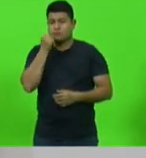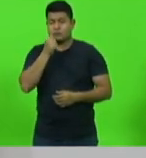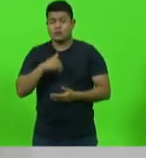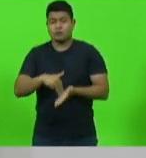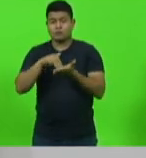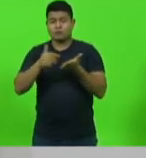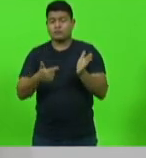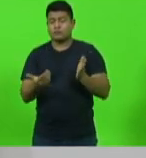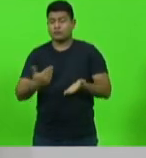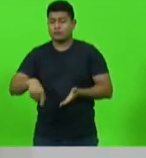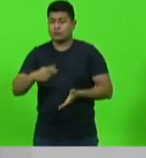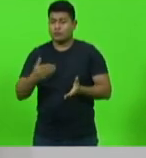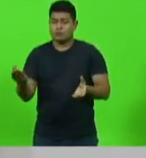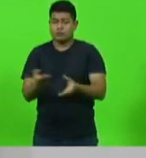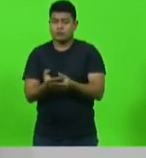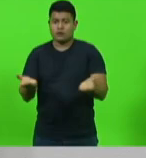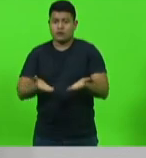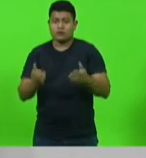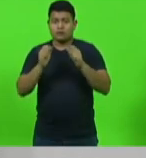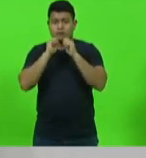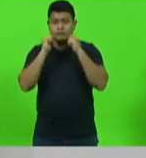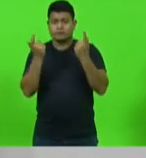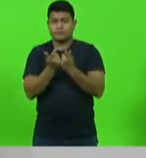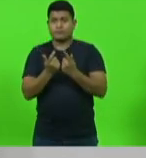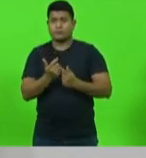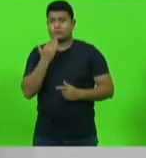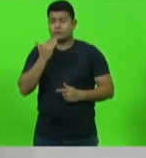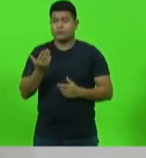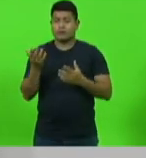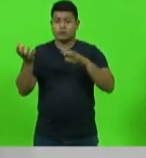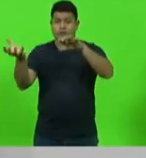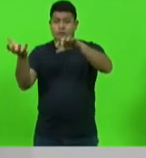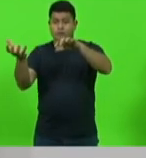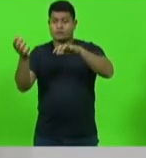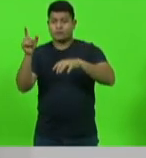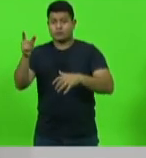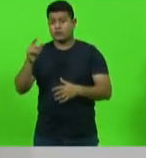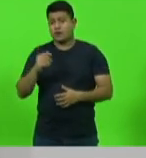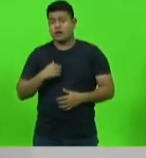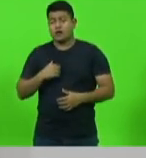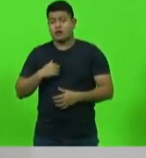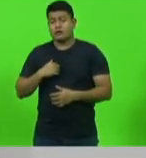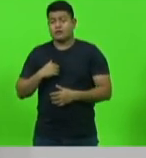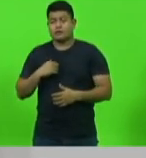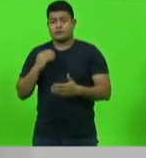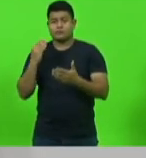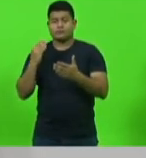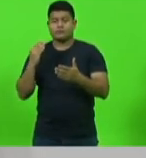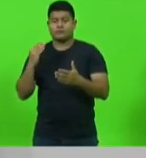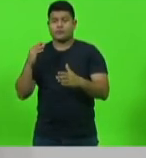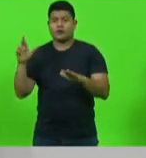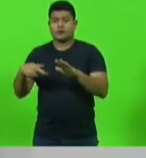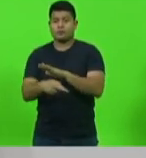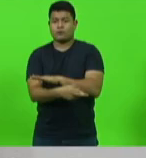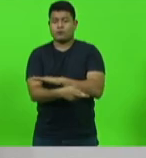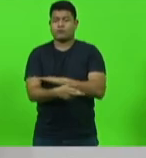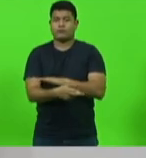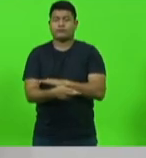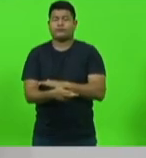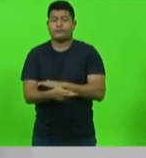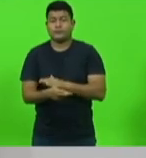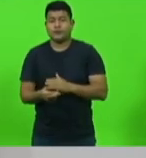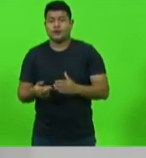apresentar a esta Casa apela ao Congresso Nacional para que rejeite a PEC 32, porque temos a clareza e a certeza